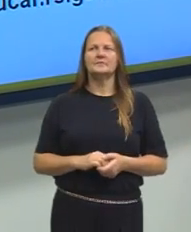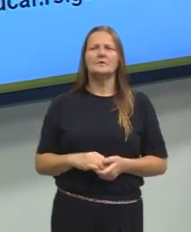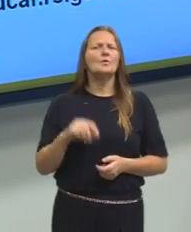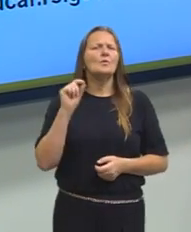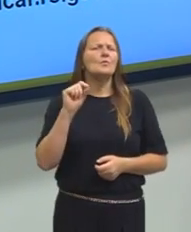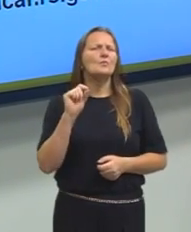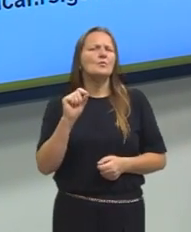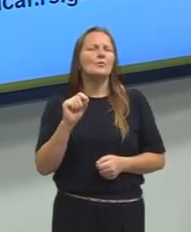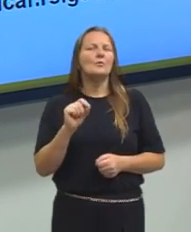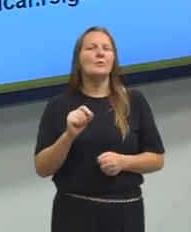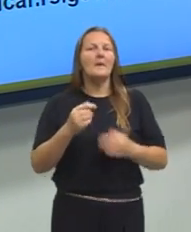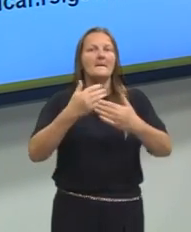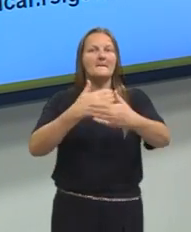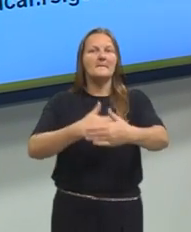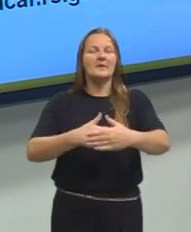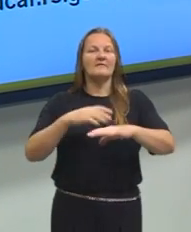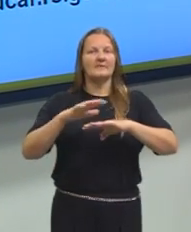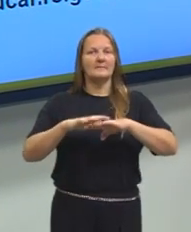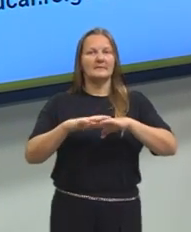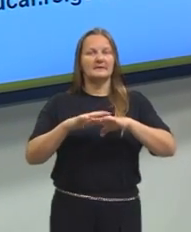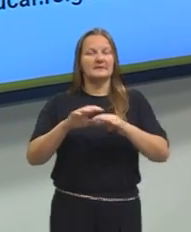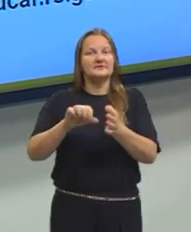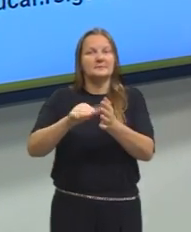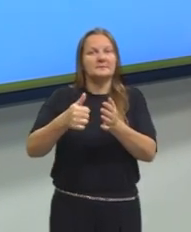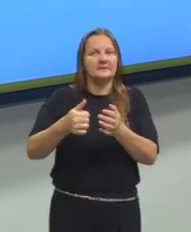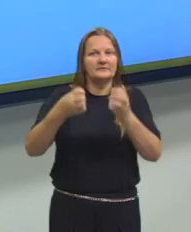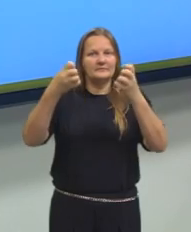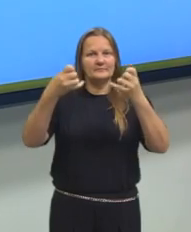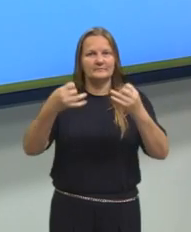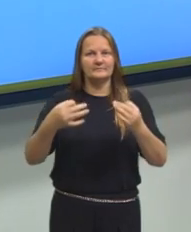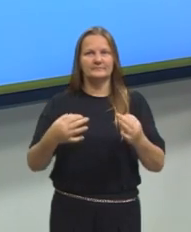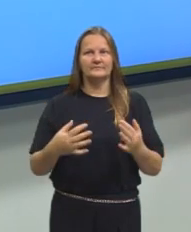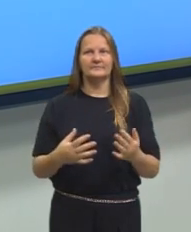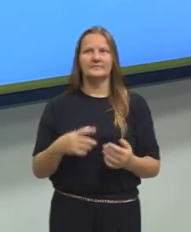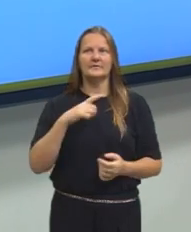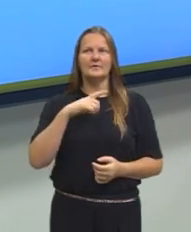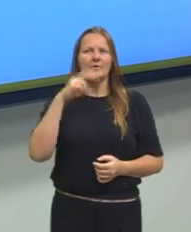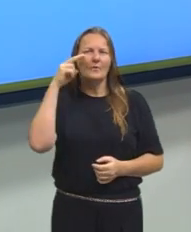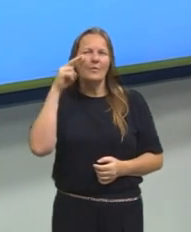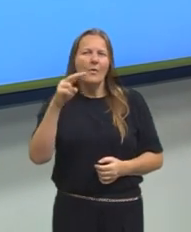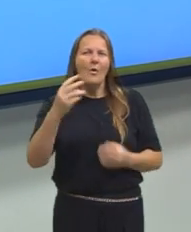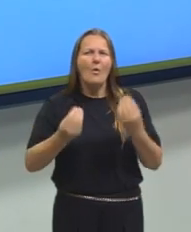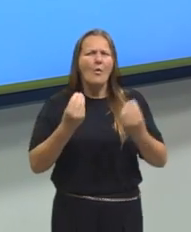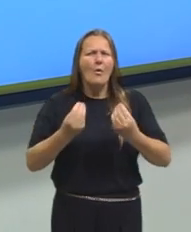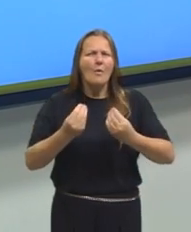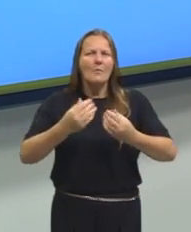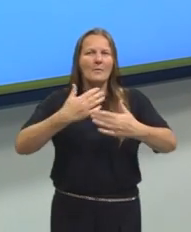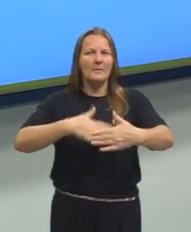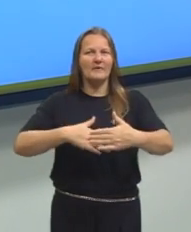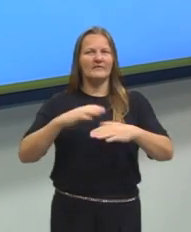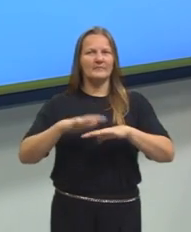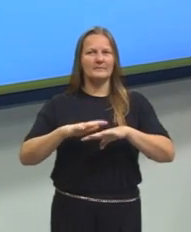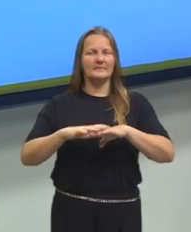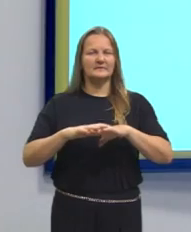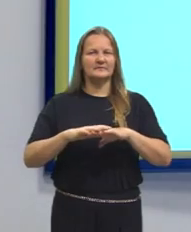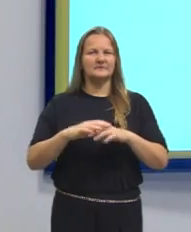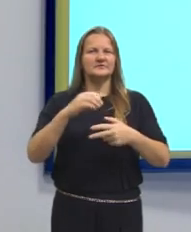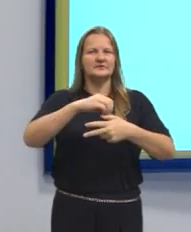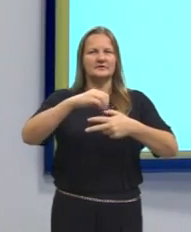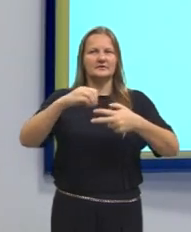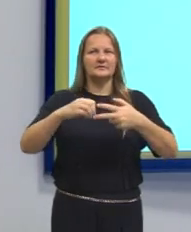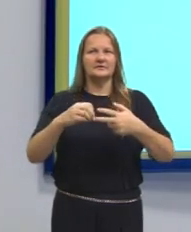pouquinho como foi a prova de matemática, né? Então, aqui, gente, como foi a prova de matemática do ENEM